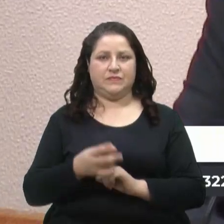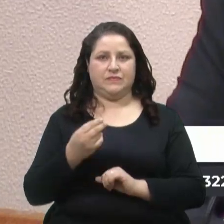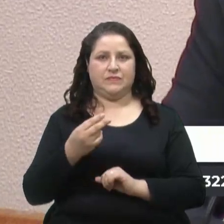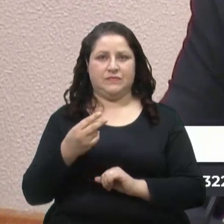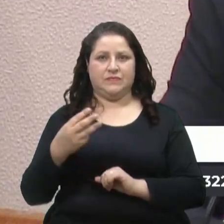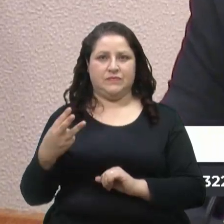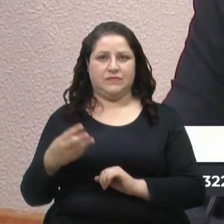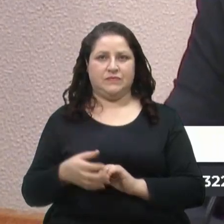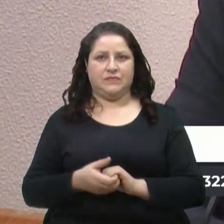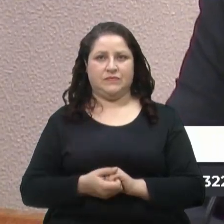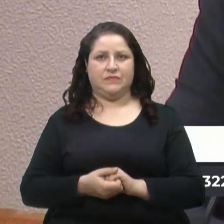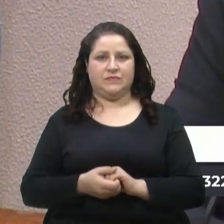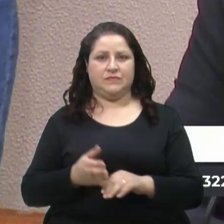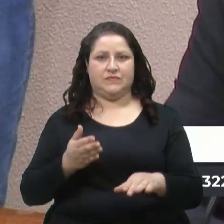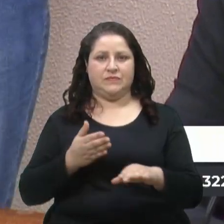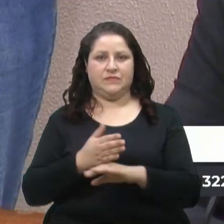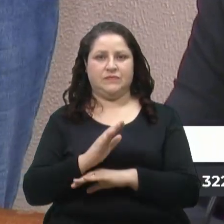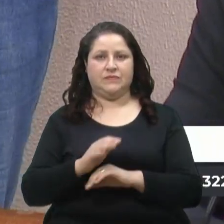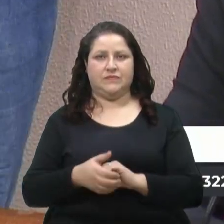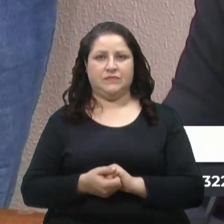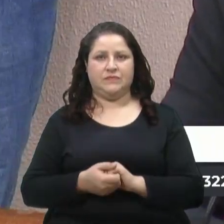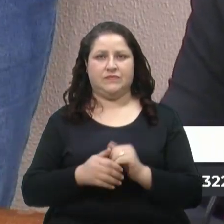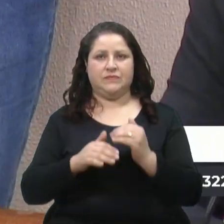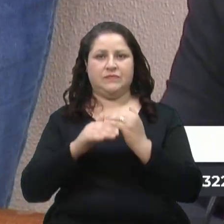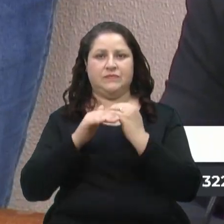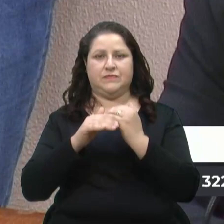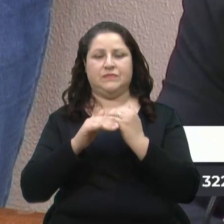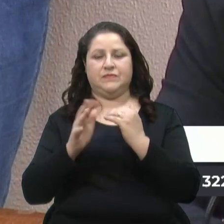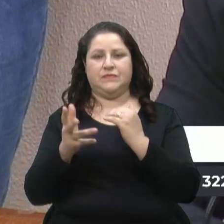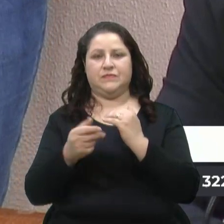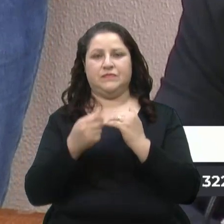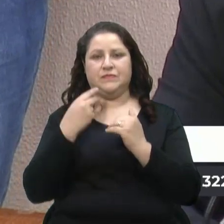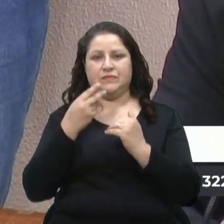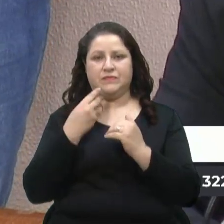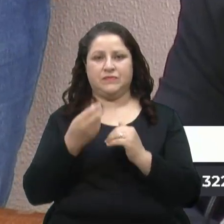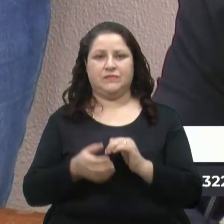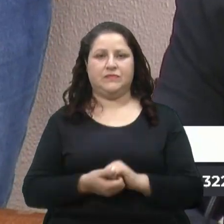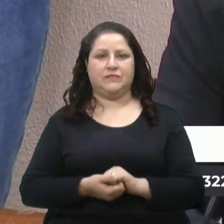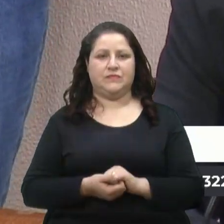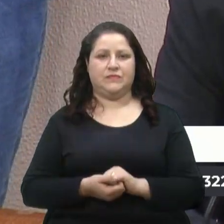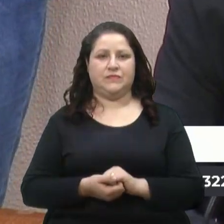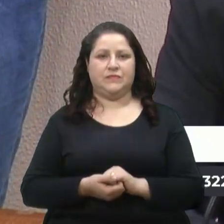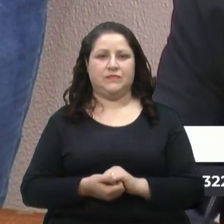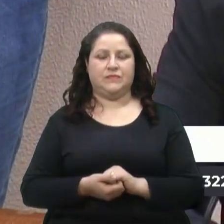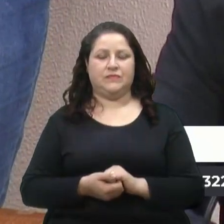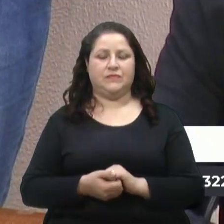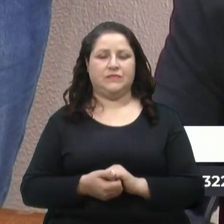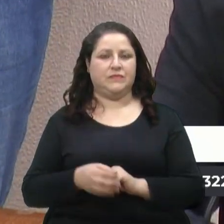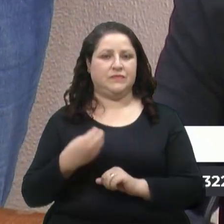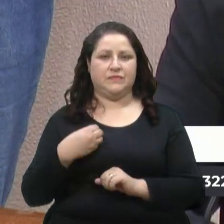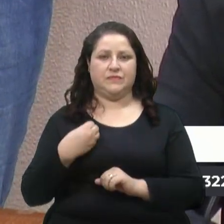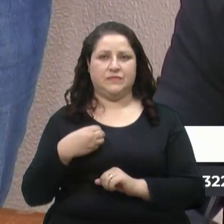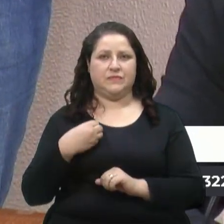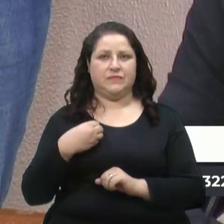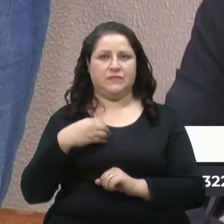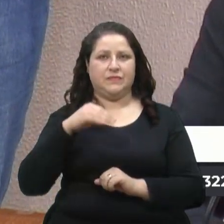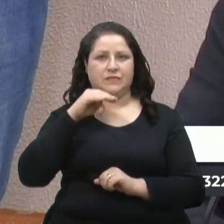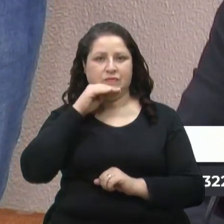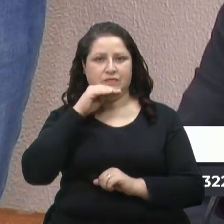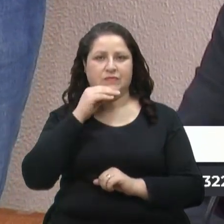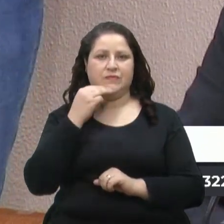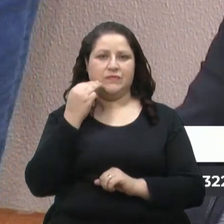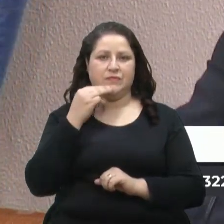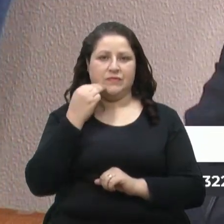Foi aprovado por unanimidade, com ausências de Marisol Santos Bortola e